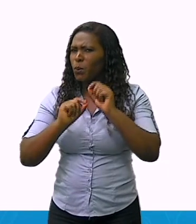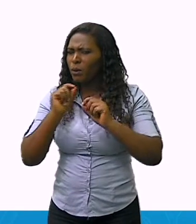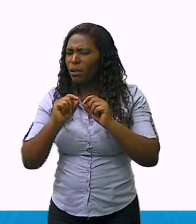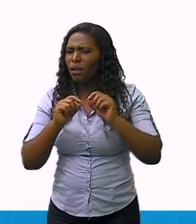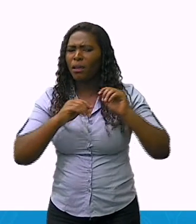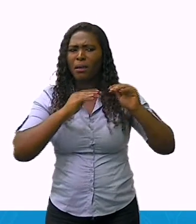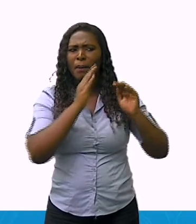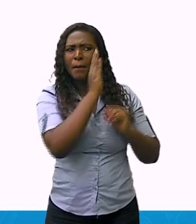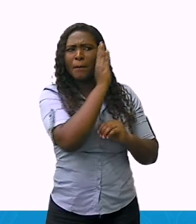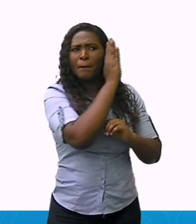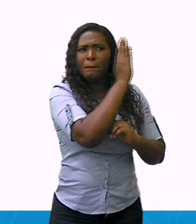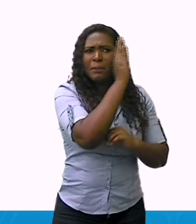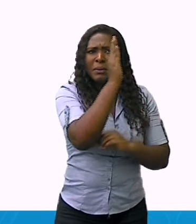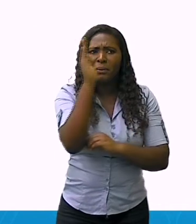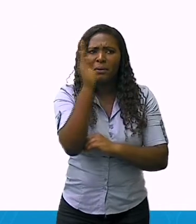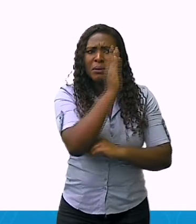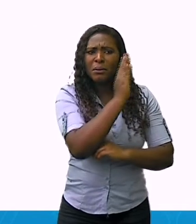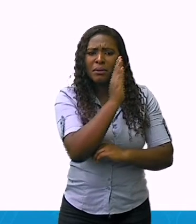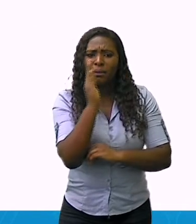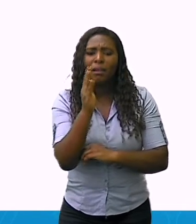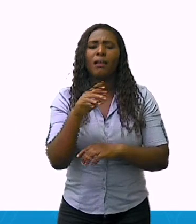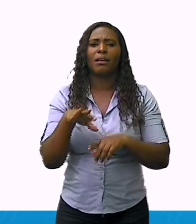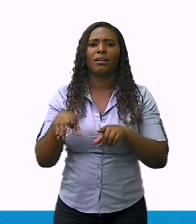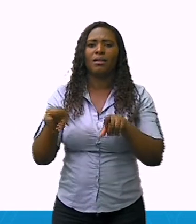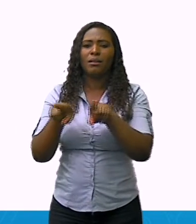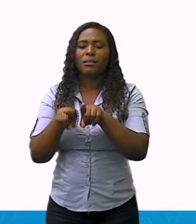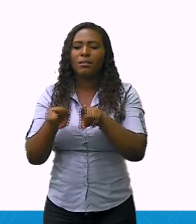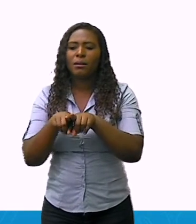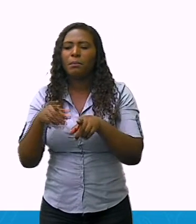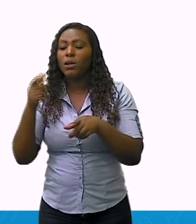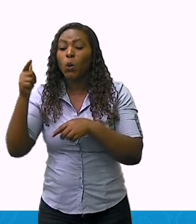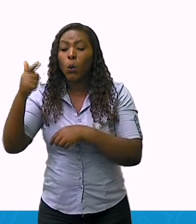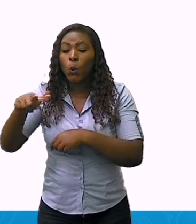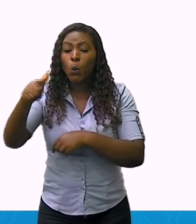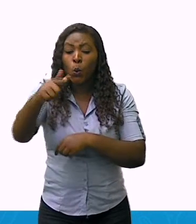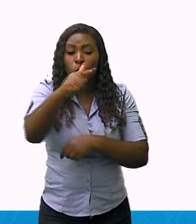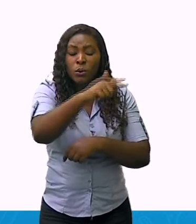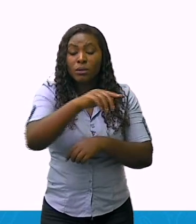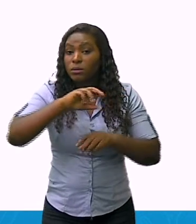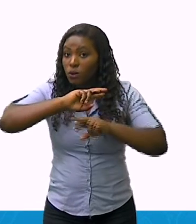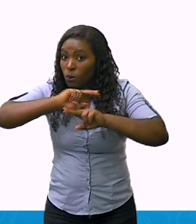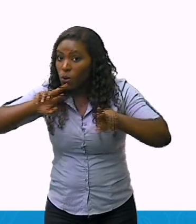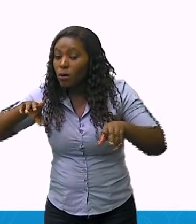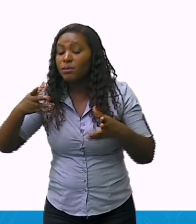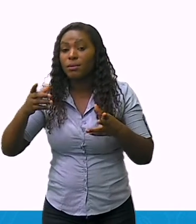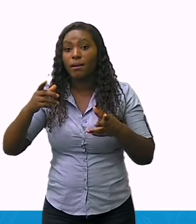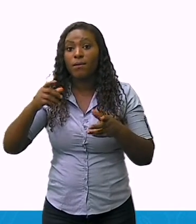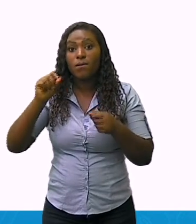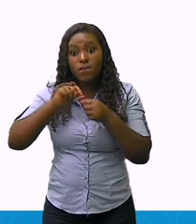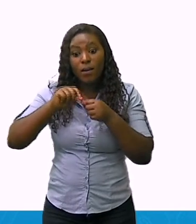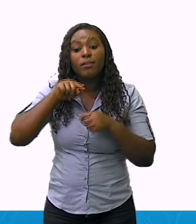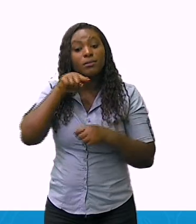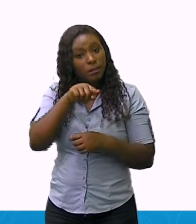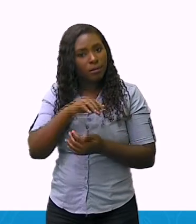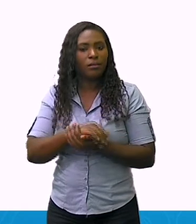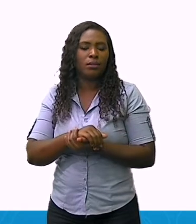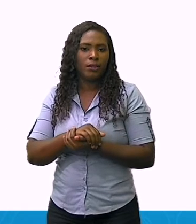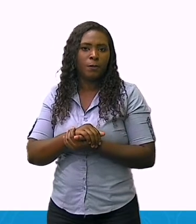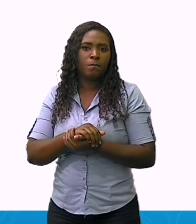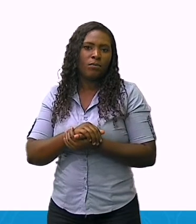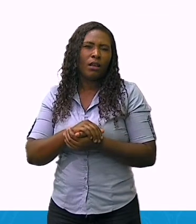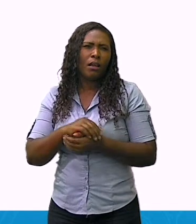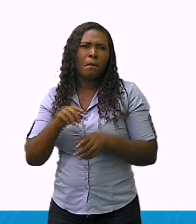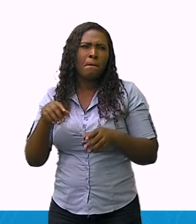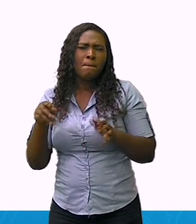professor Paulo Zap. No passado, este local abrigou a cadeia pública, mas agora ele se